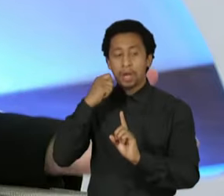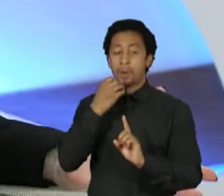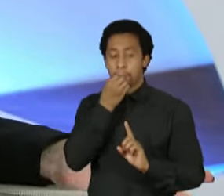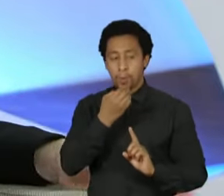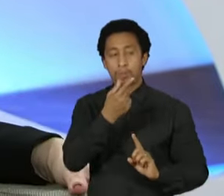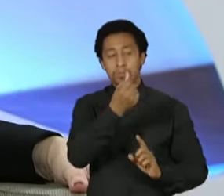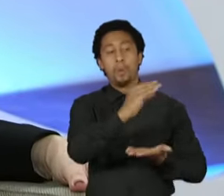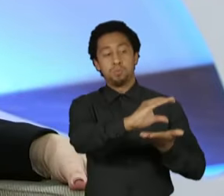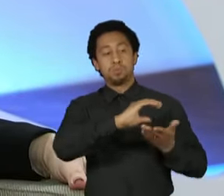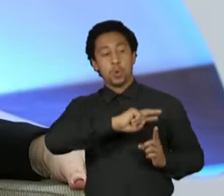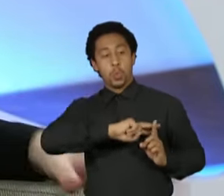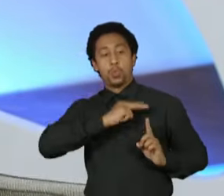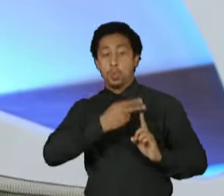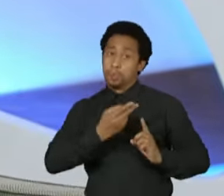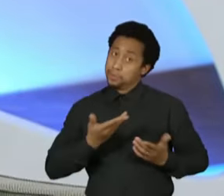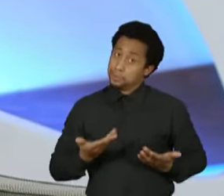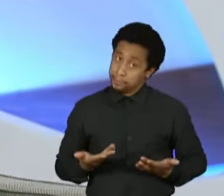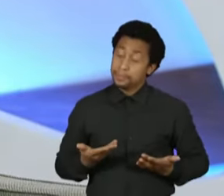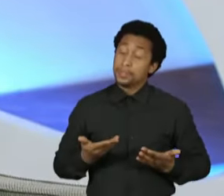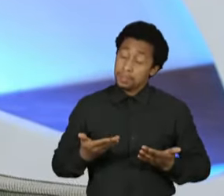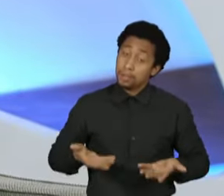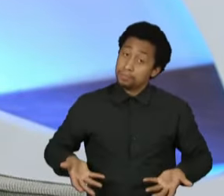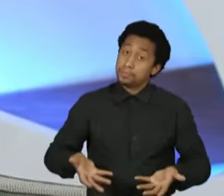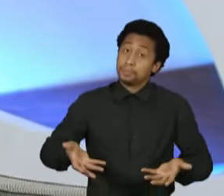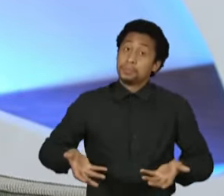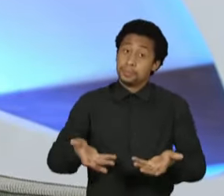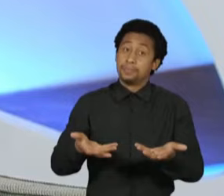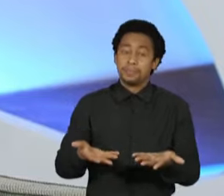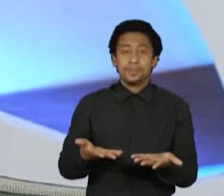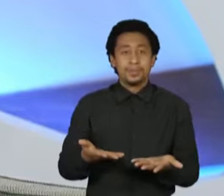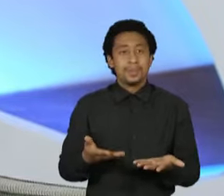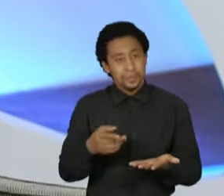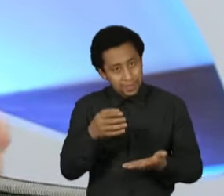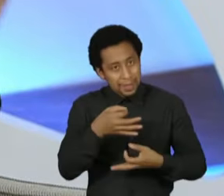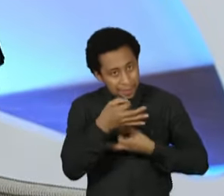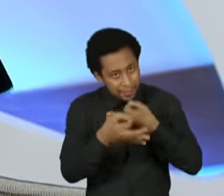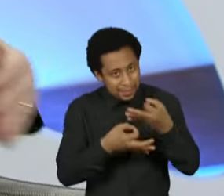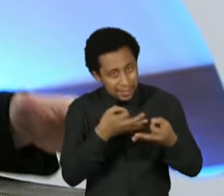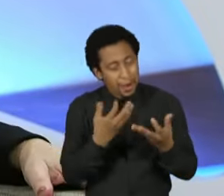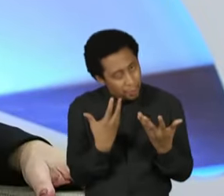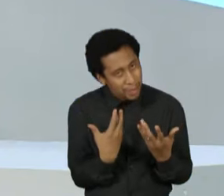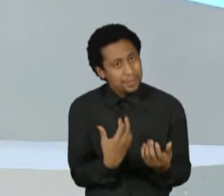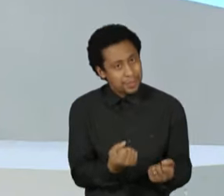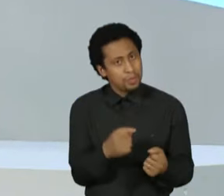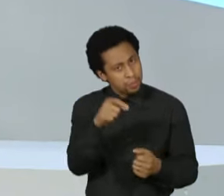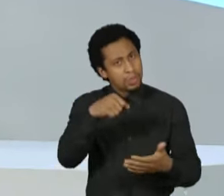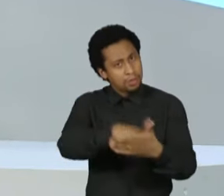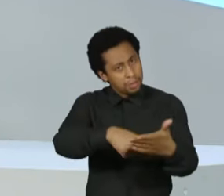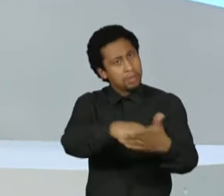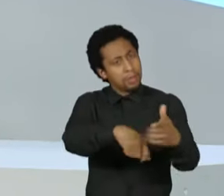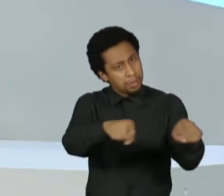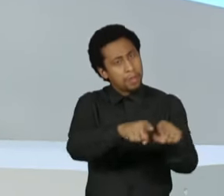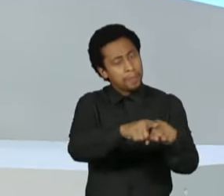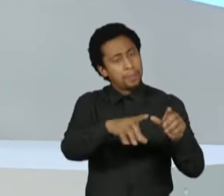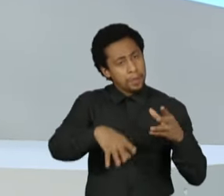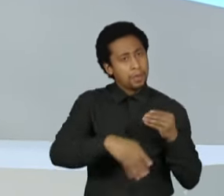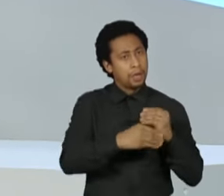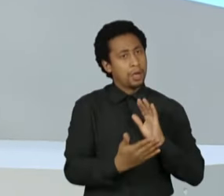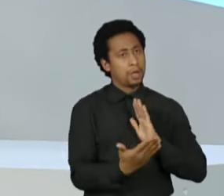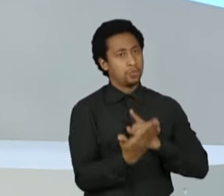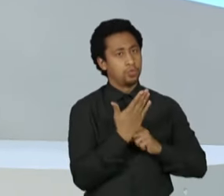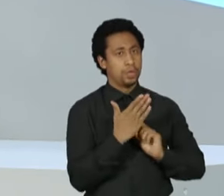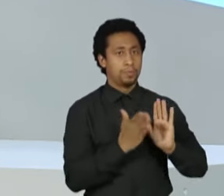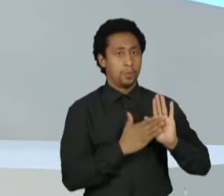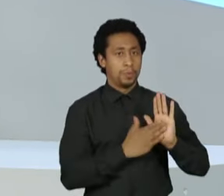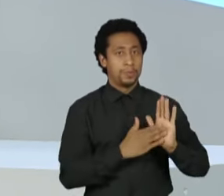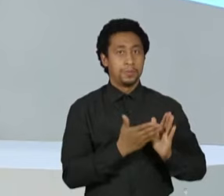são políticas afirmativas como essas. E aceito sua sugestão, como uma grande militante que é, para que a gente possa complementar o nosso programa. É,